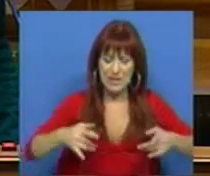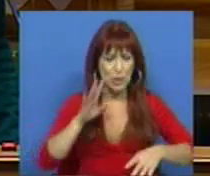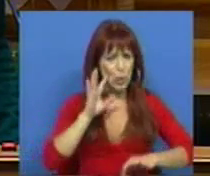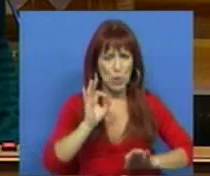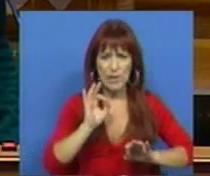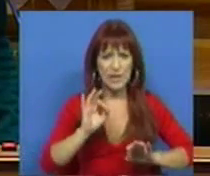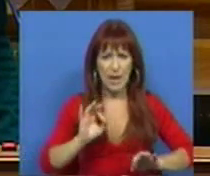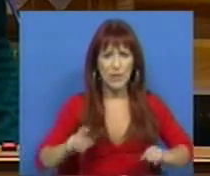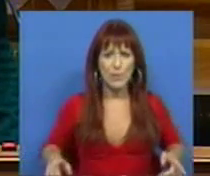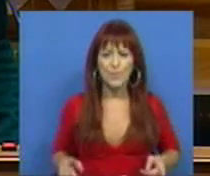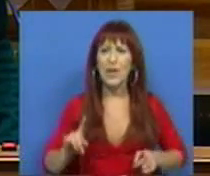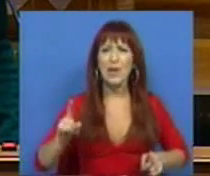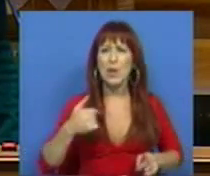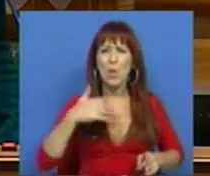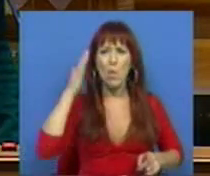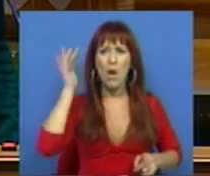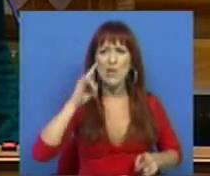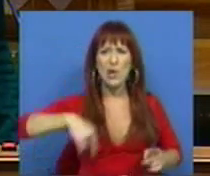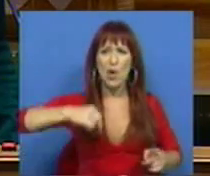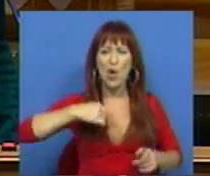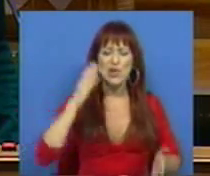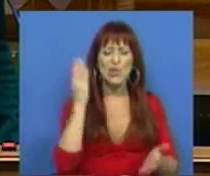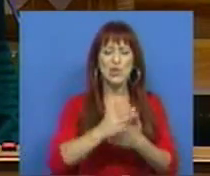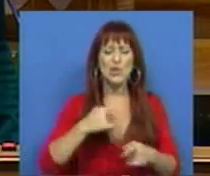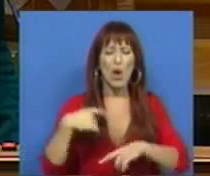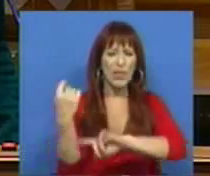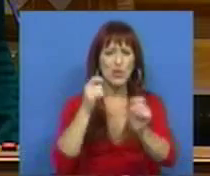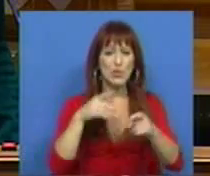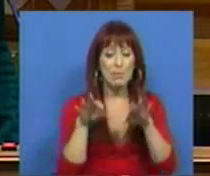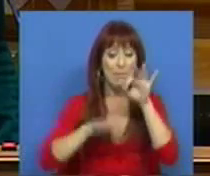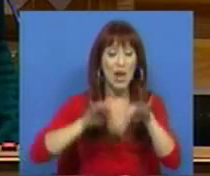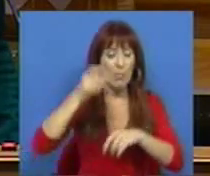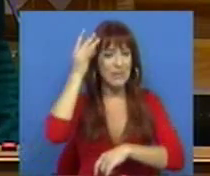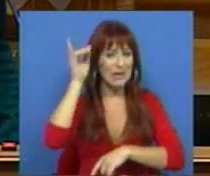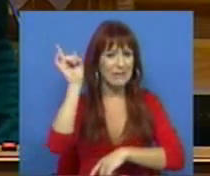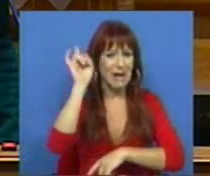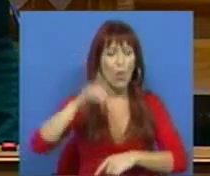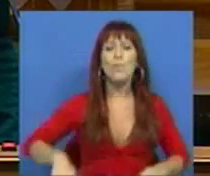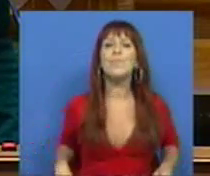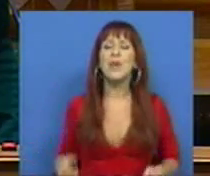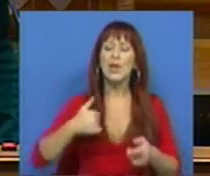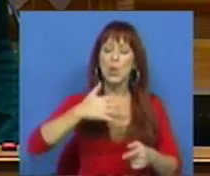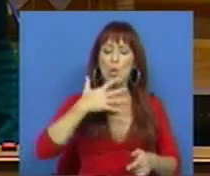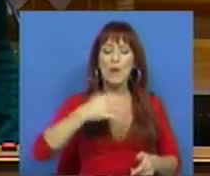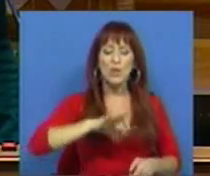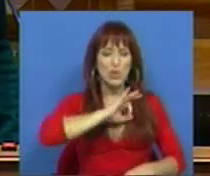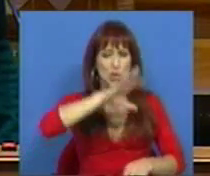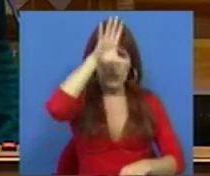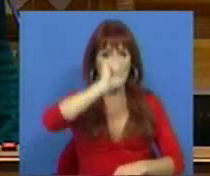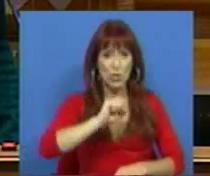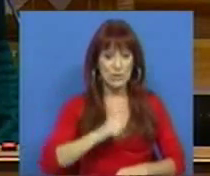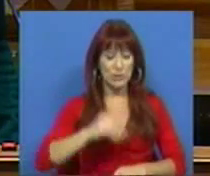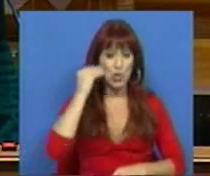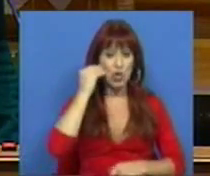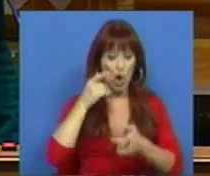cuidado. Não creio que estejamos apenas a discutir uma manobra de diversão. Creio que o Sr. Ministro